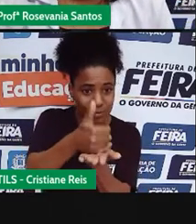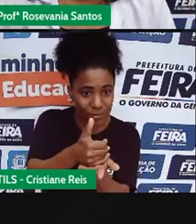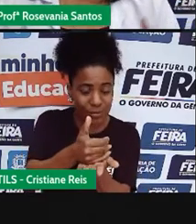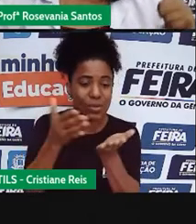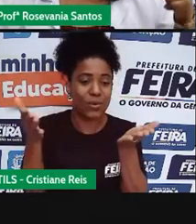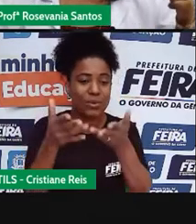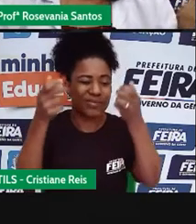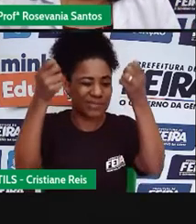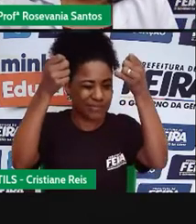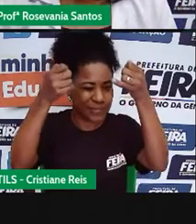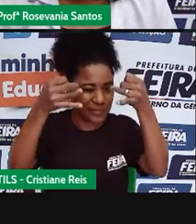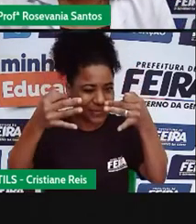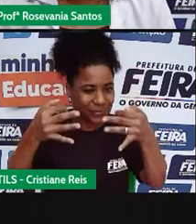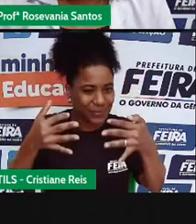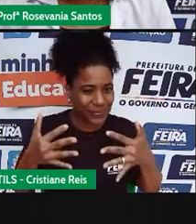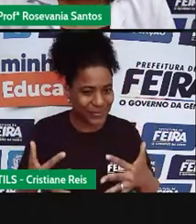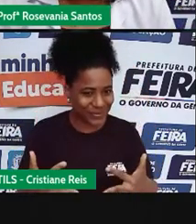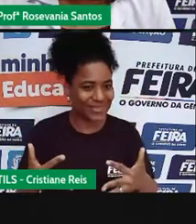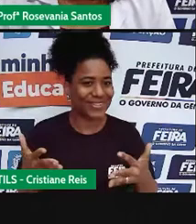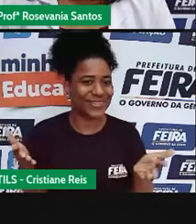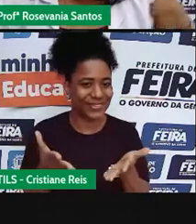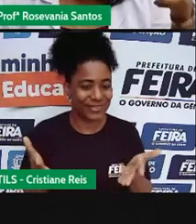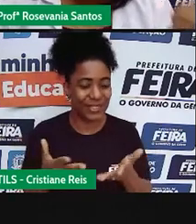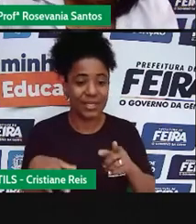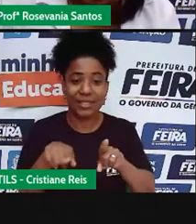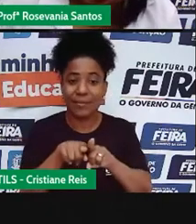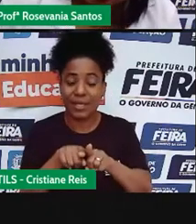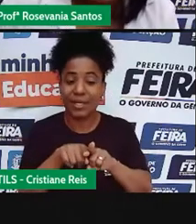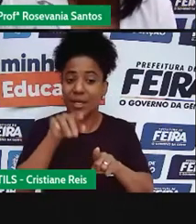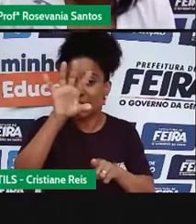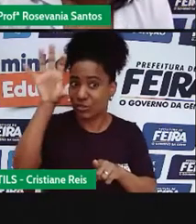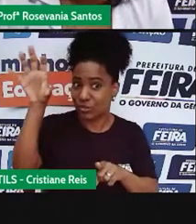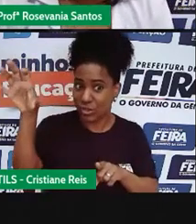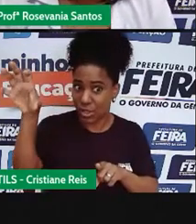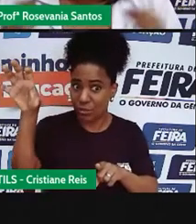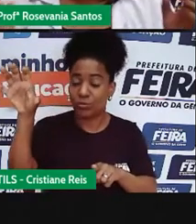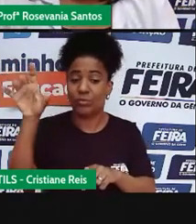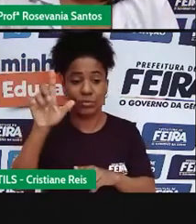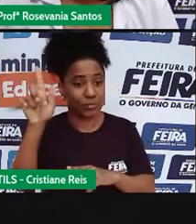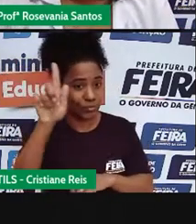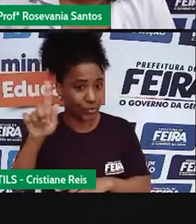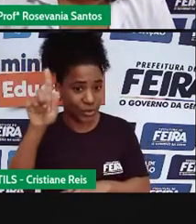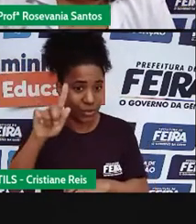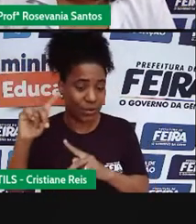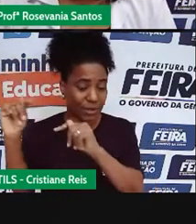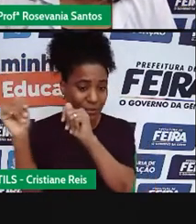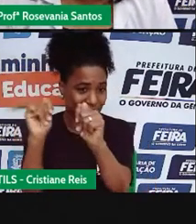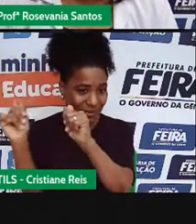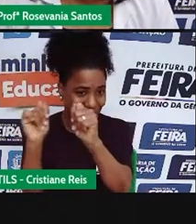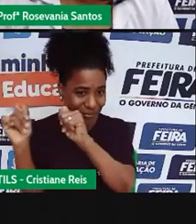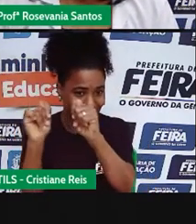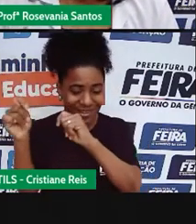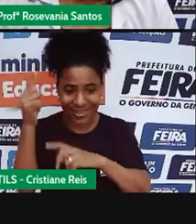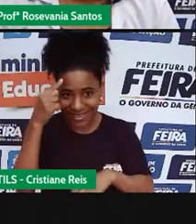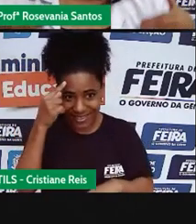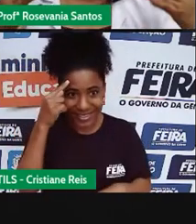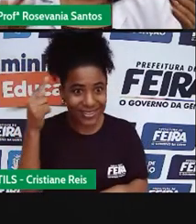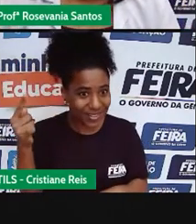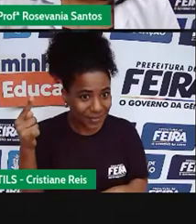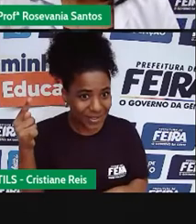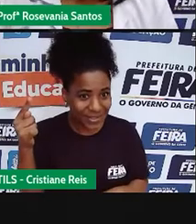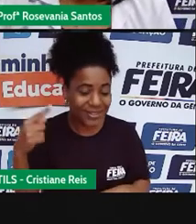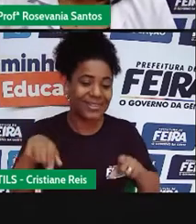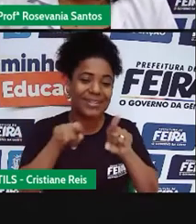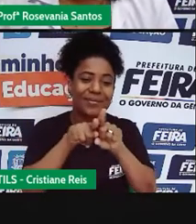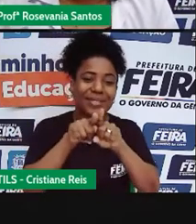detalhadinha. Já falamos das geoeconômicas, que também já tem uma outra aula lá, específica somente das geoeconômicas.